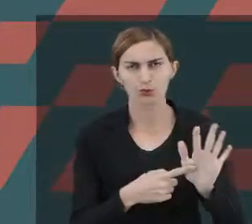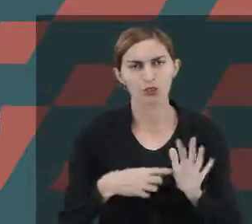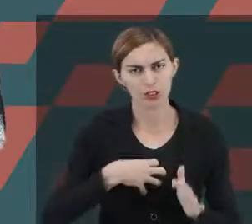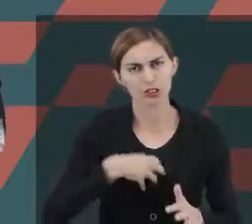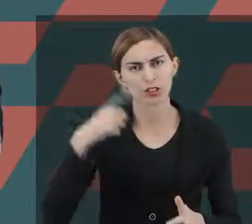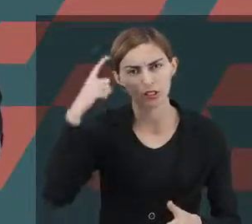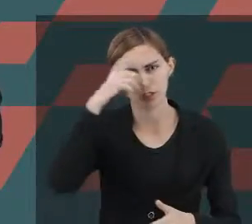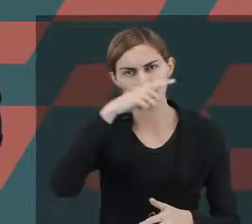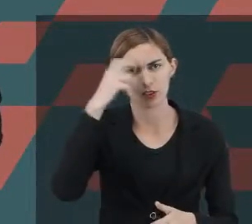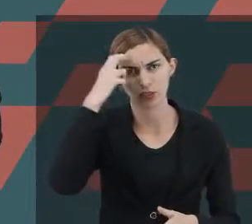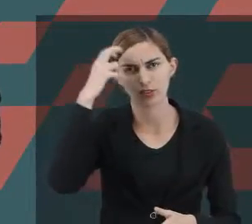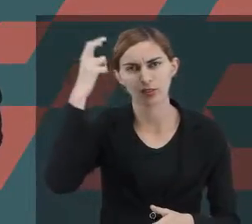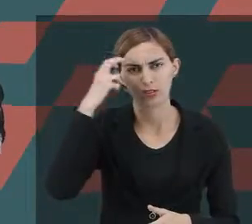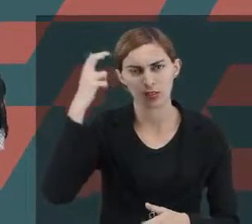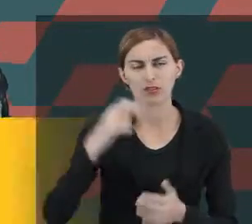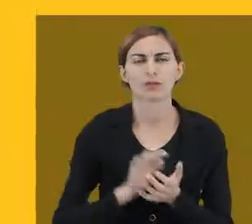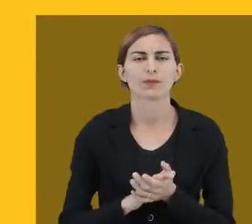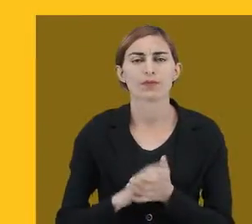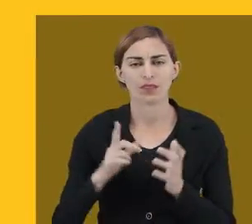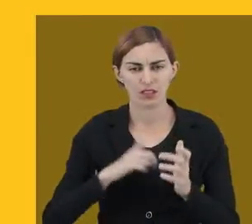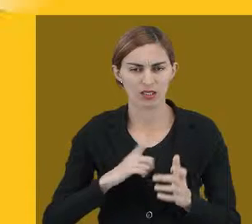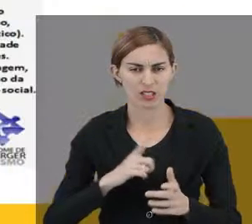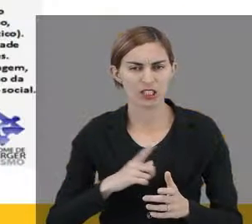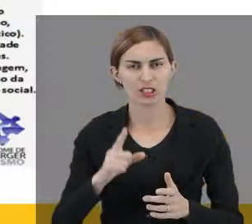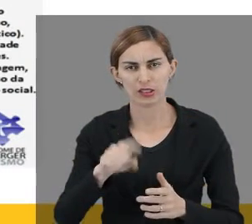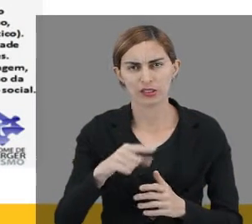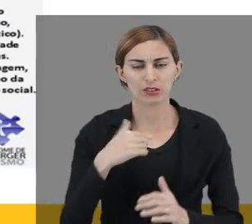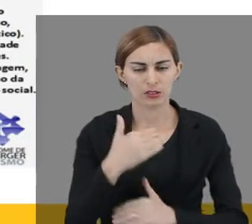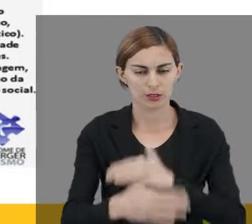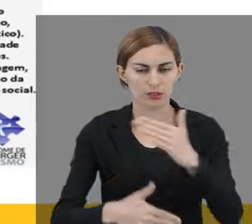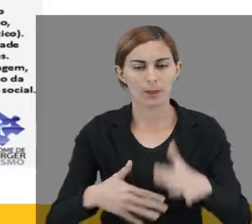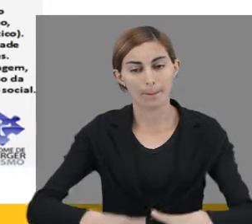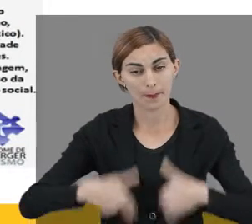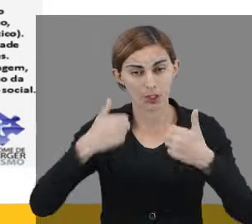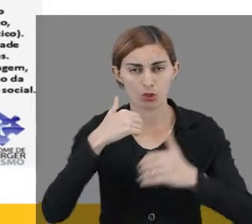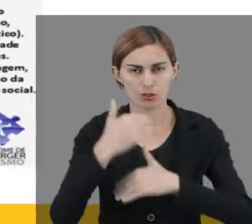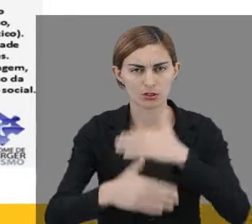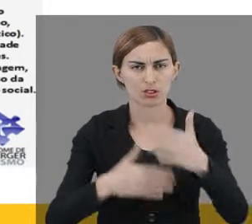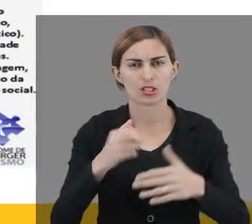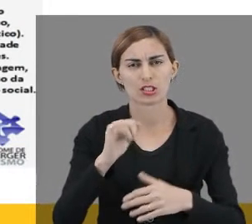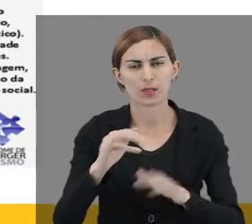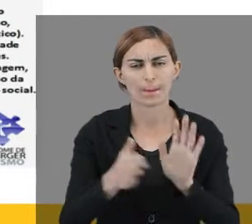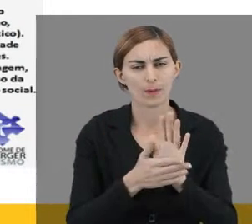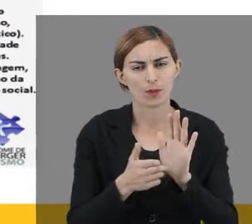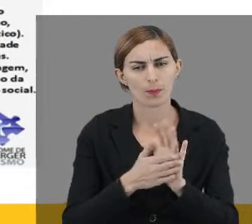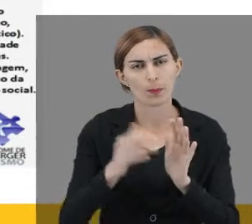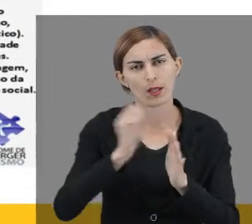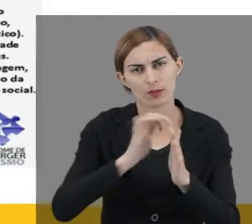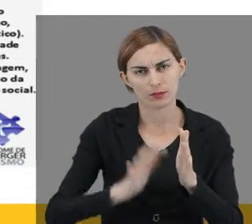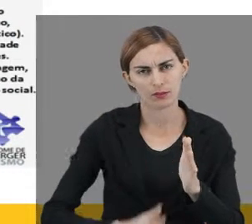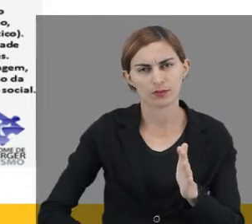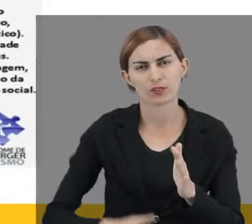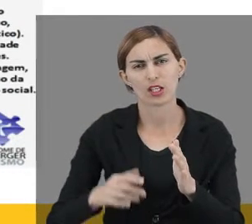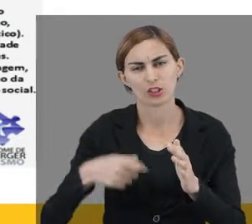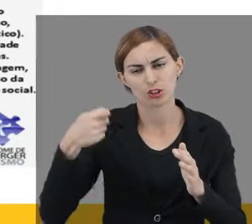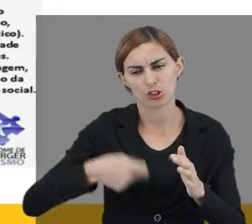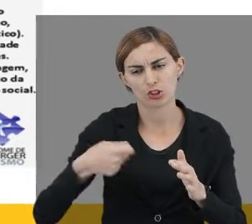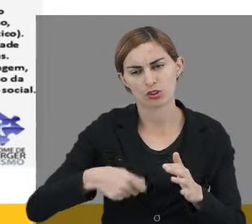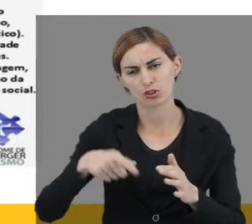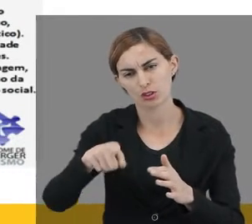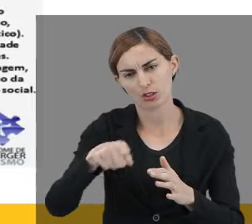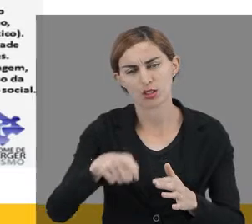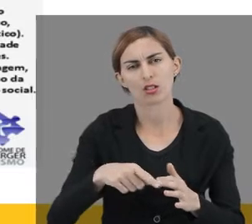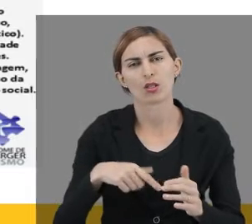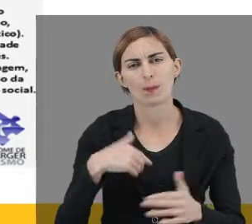essa dificuldade intelectual. Ela vai ter um melhor desempenho se propormos para ela as atividades que